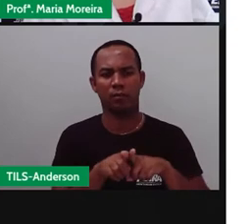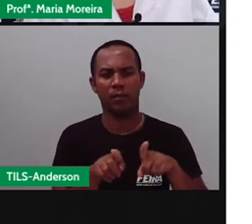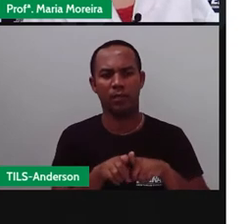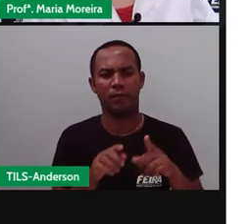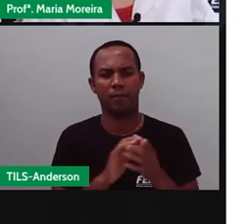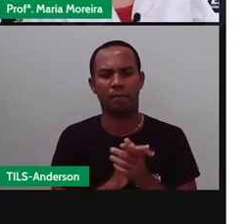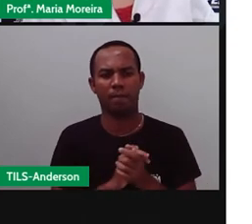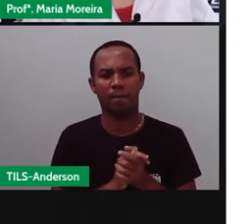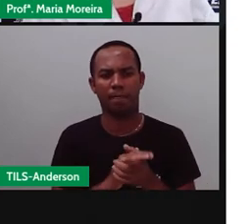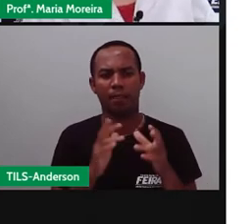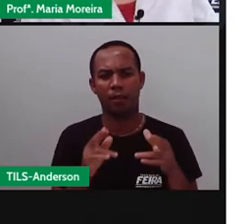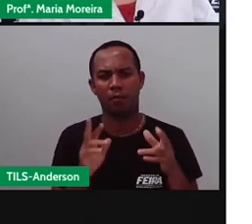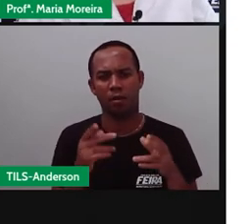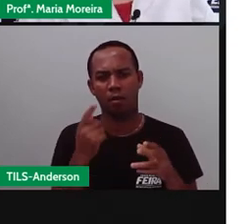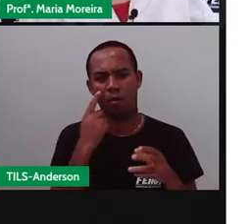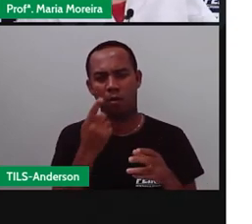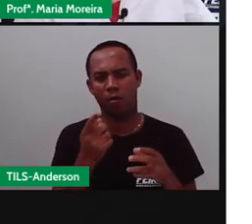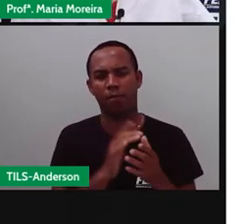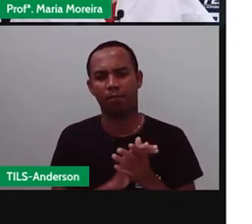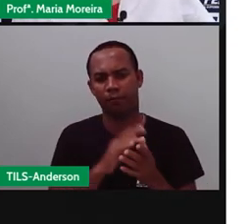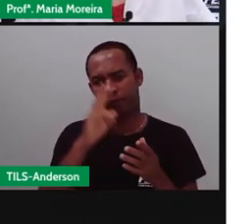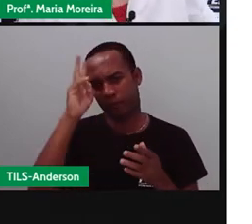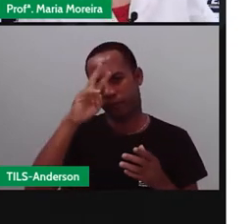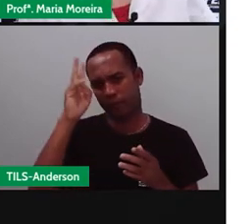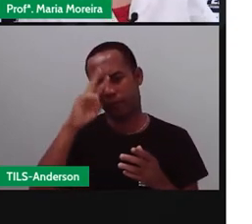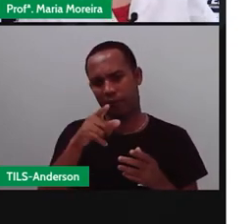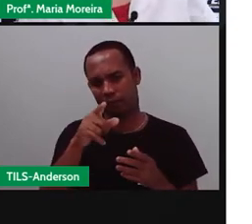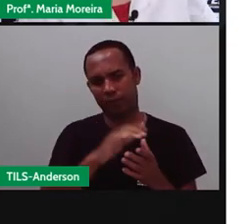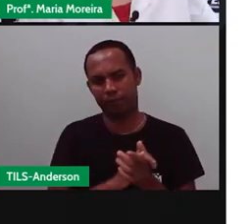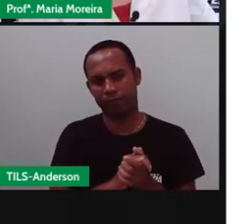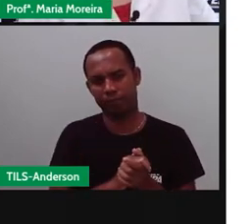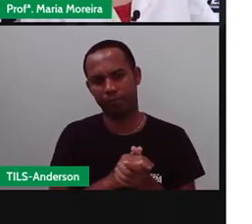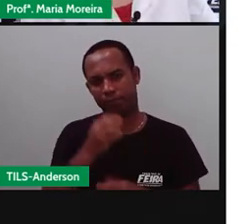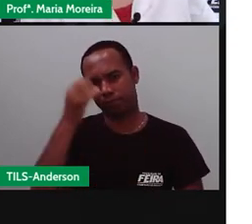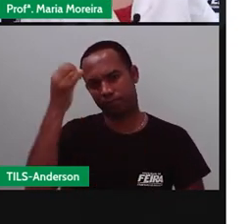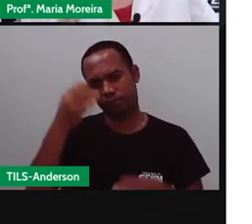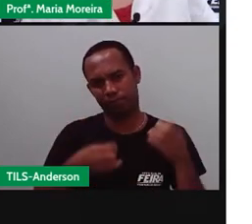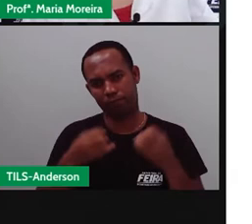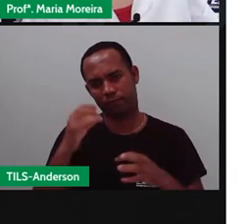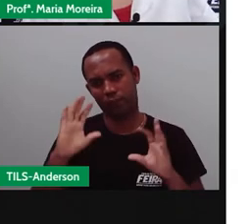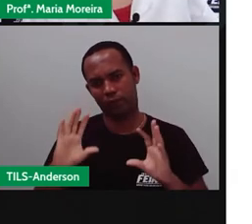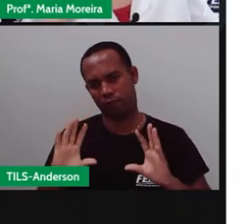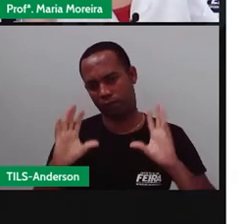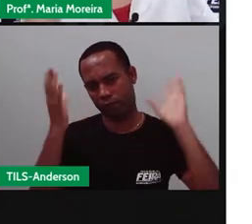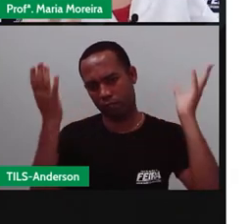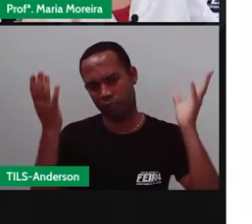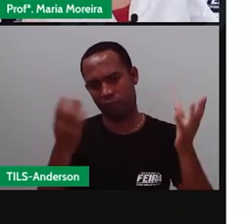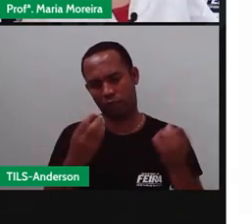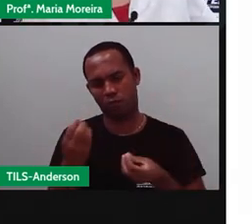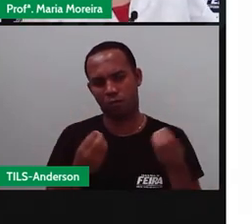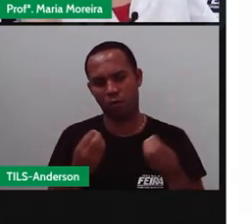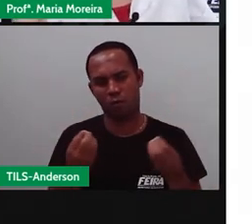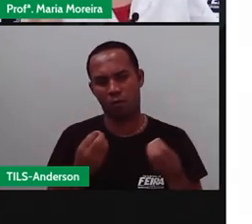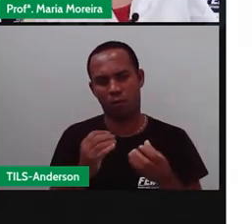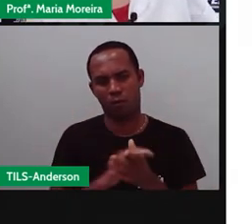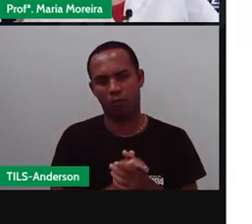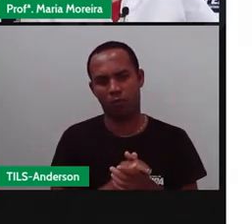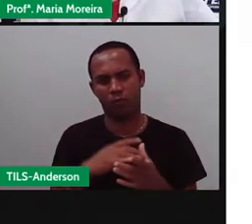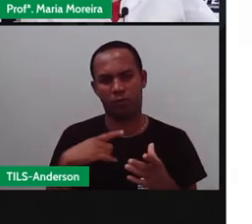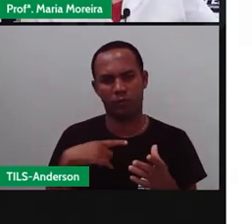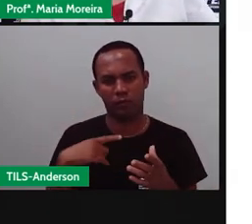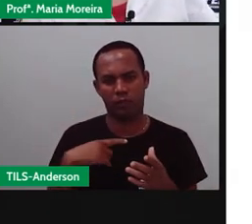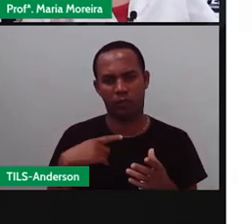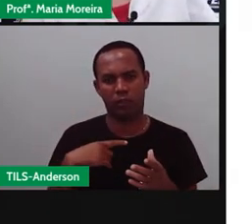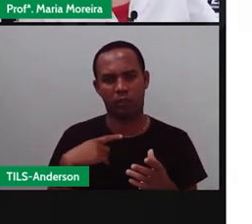algumas tradições como a quadrilha. Porque lembra que a Pró falou na aula passada que as festas, né, essas festas juninas, as festas da colheita,